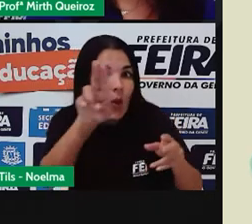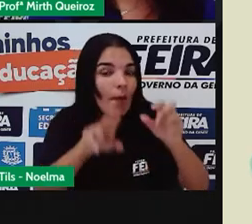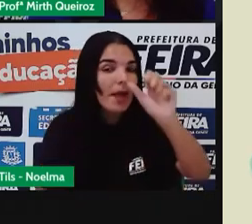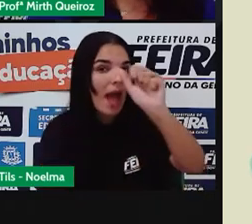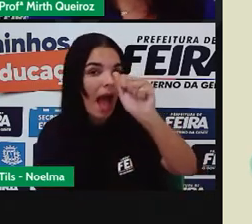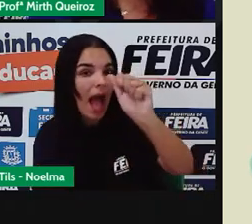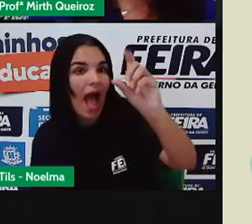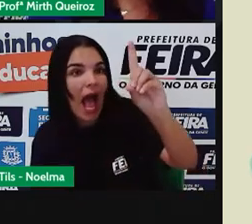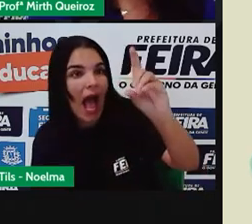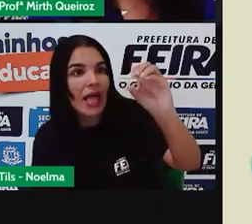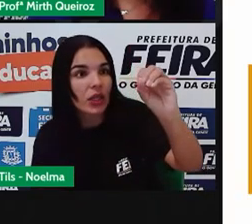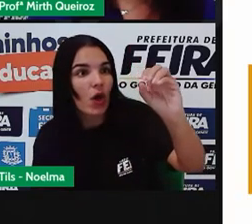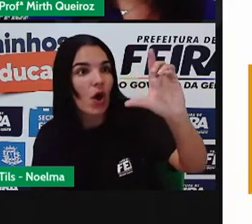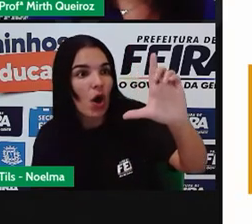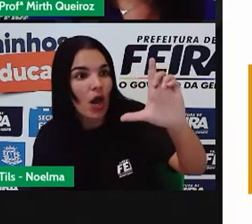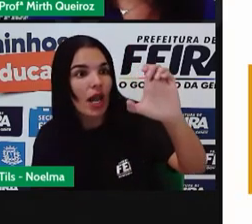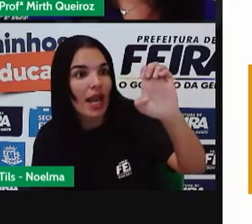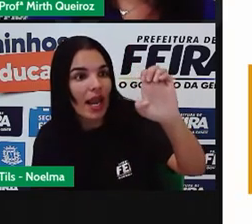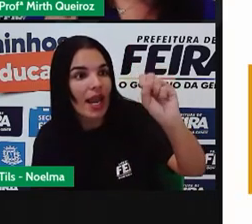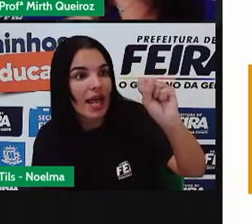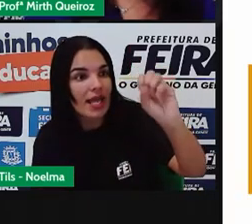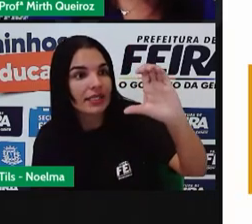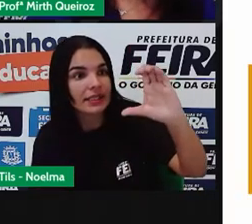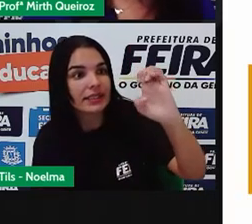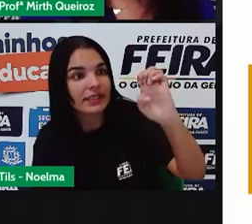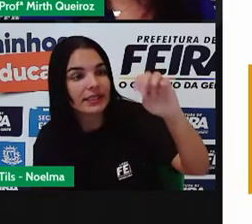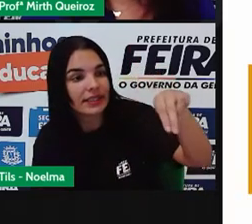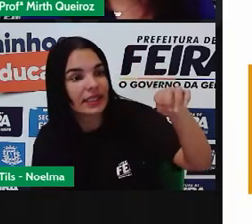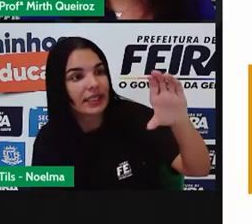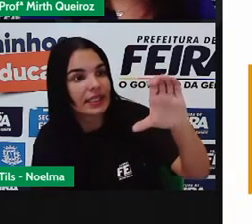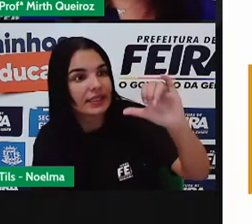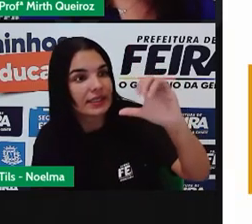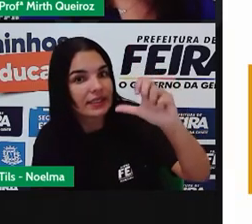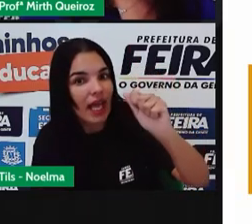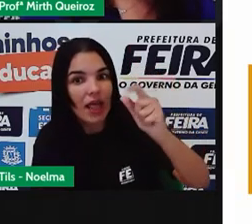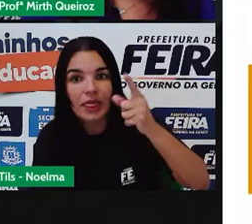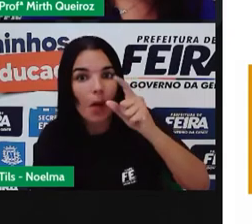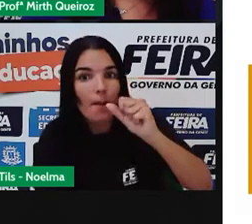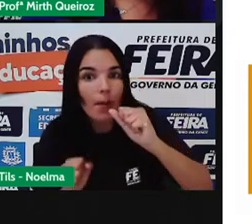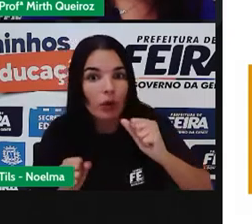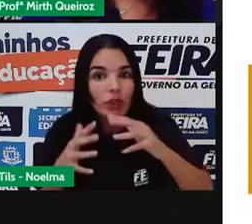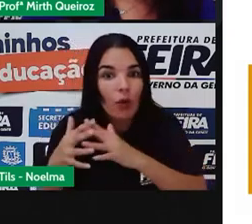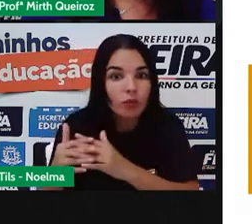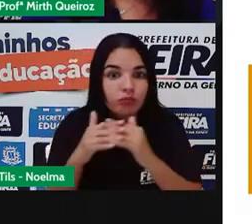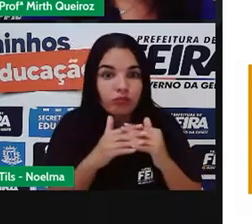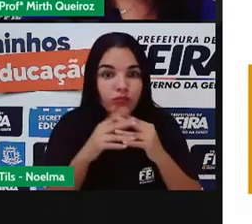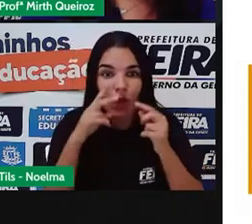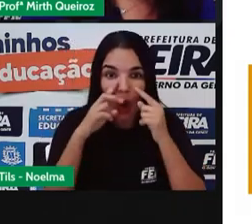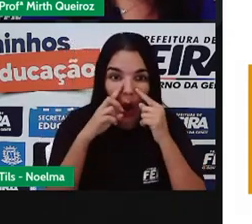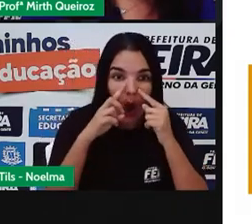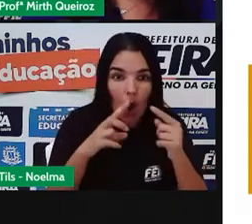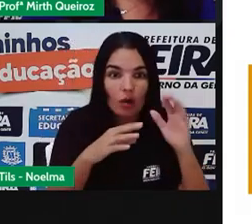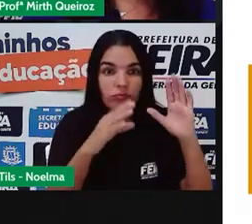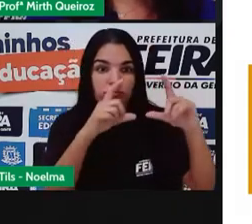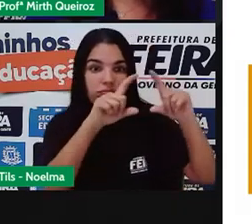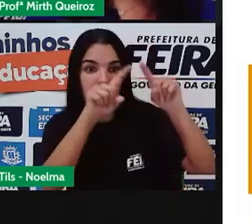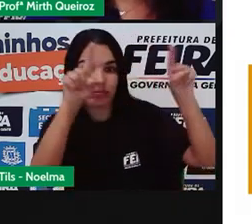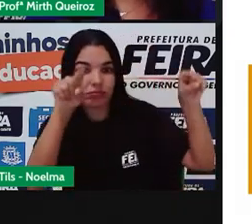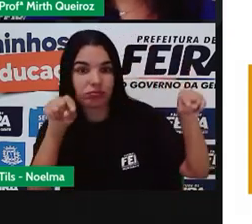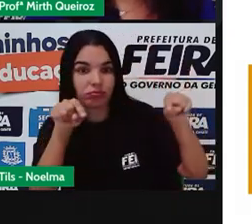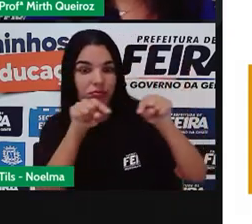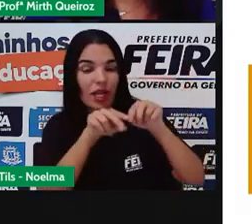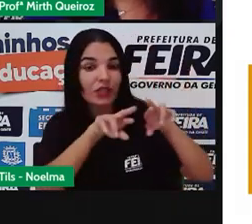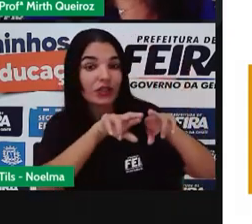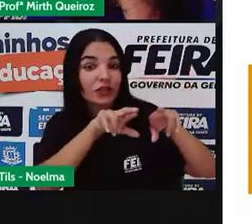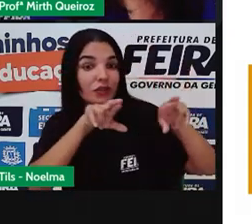coisas diferentes e que não podem ser confundidas. E aqui a gente tem um quadro onde a gente pode